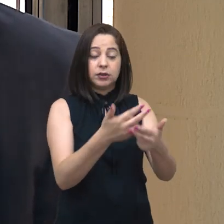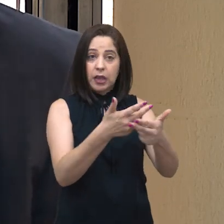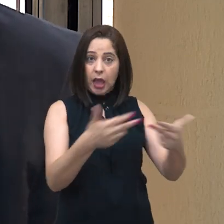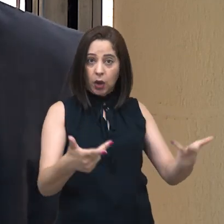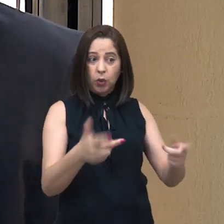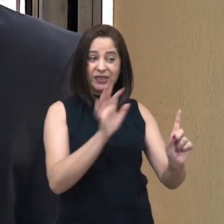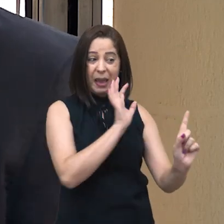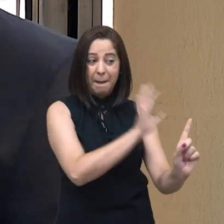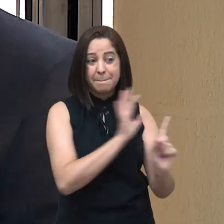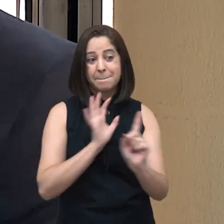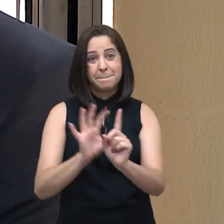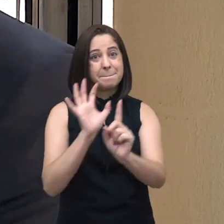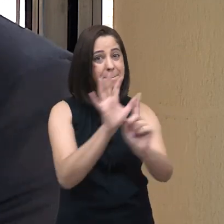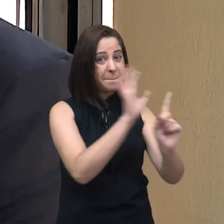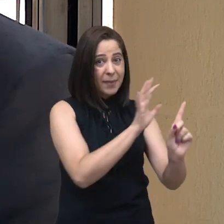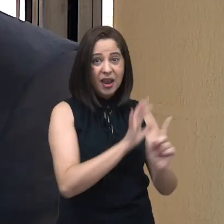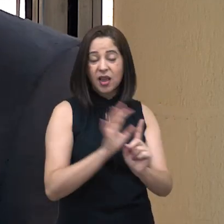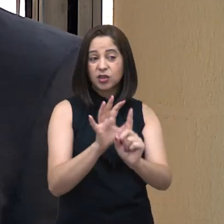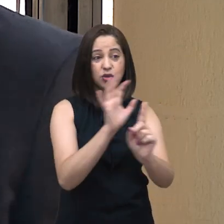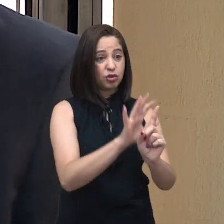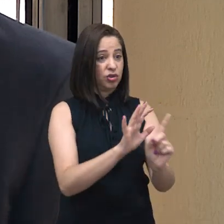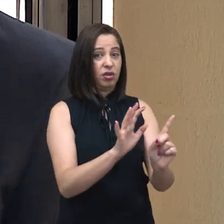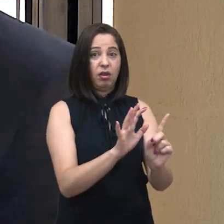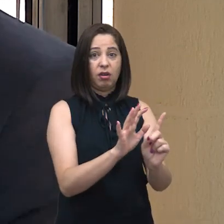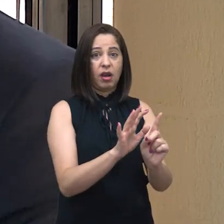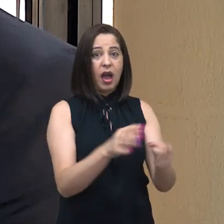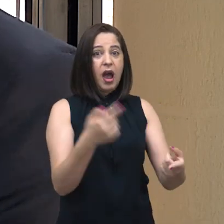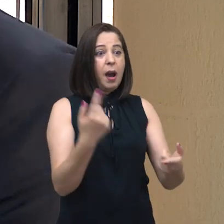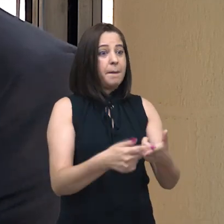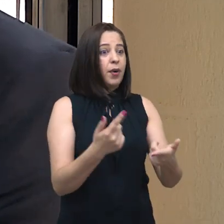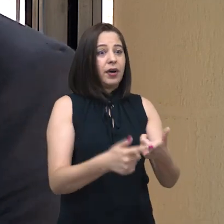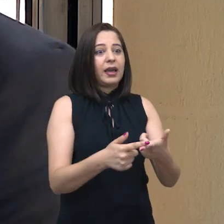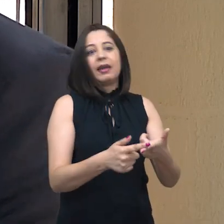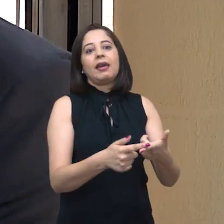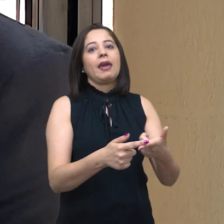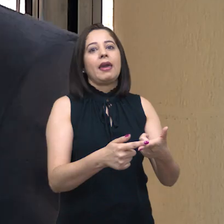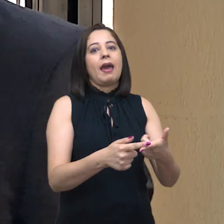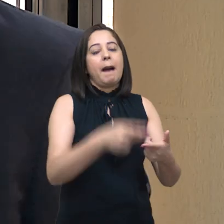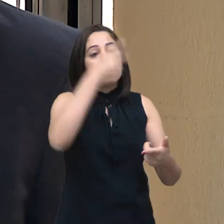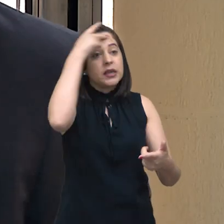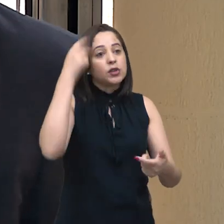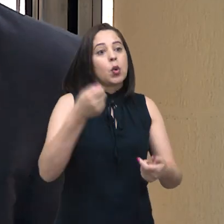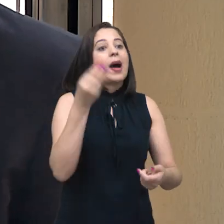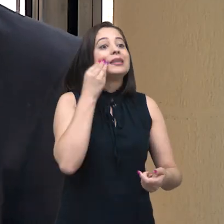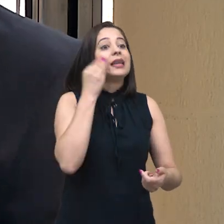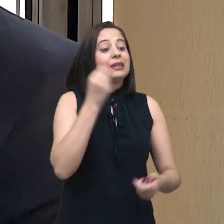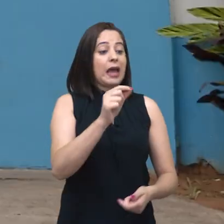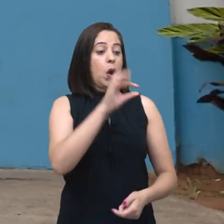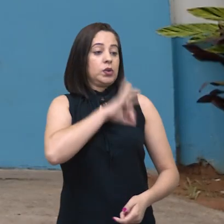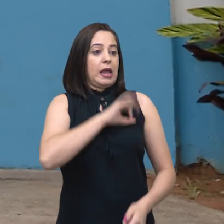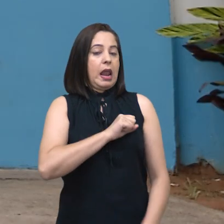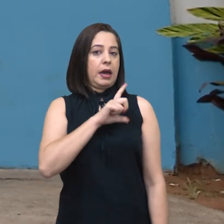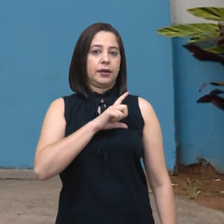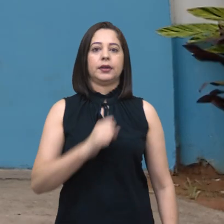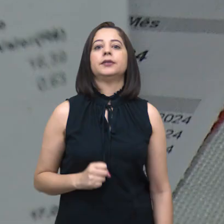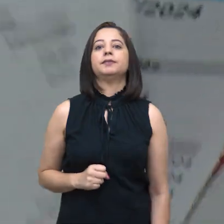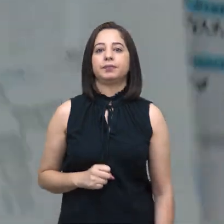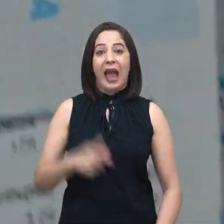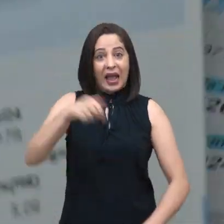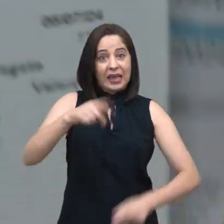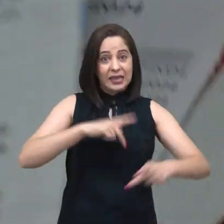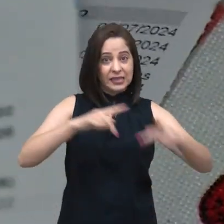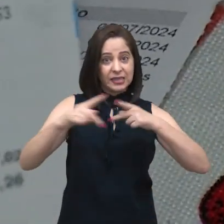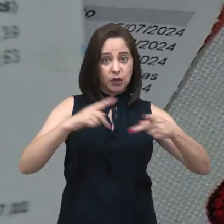Isso são coisas que afetam diretamente até mesmo para você conseguir buscar um emprego, uma outra renda. Aqui em São José,